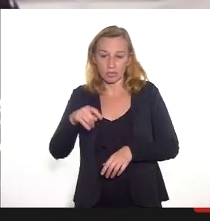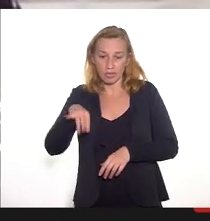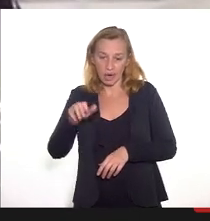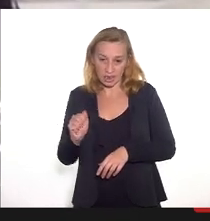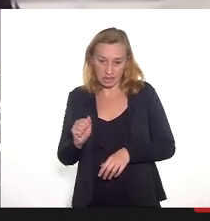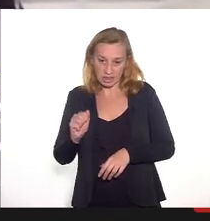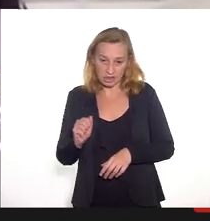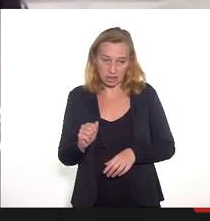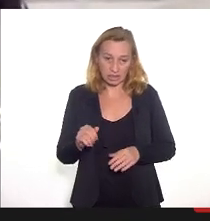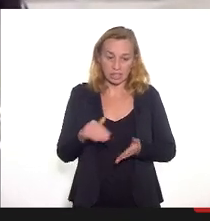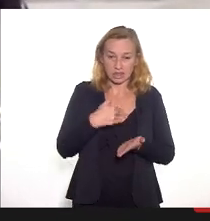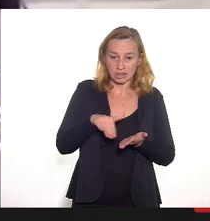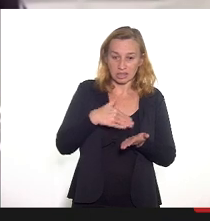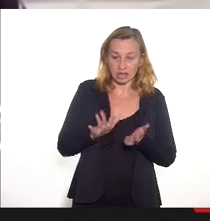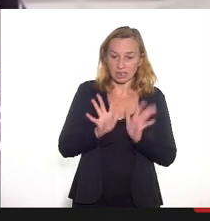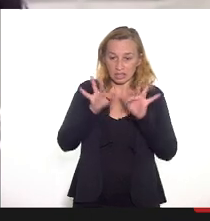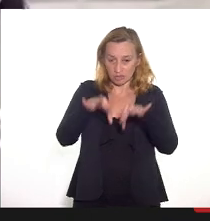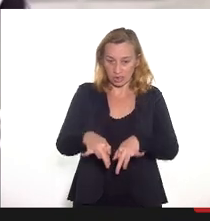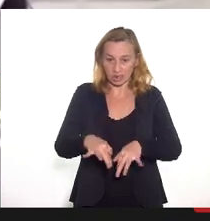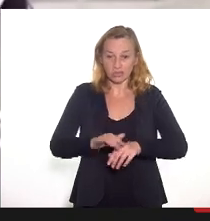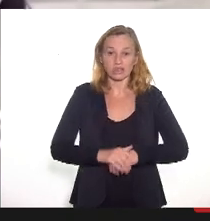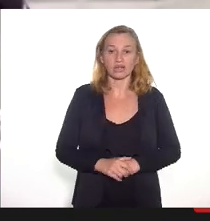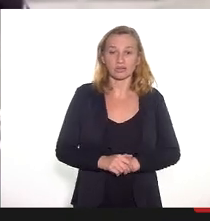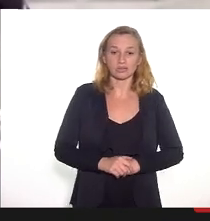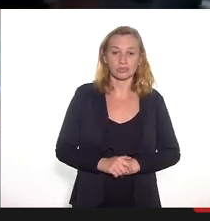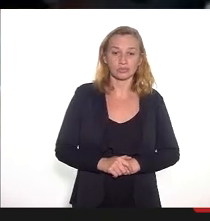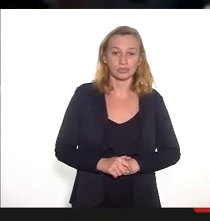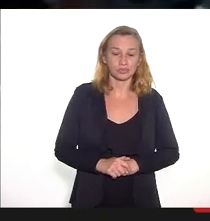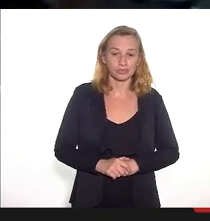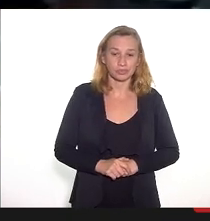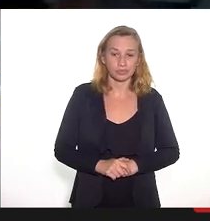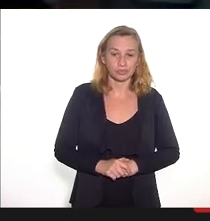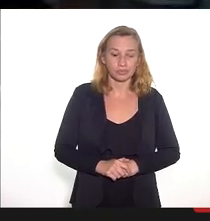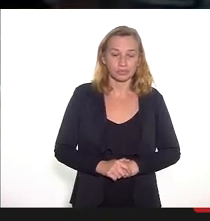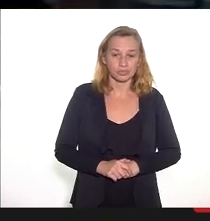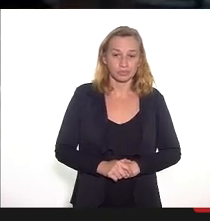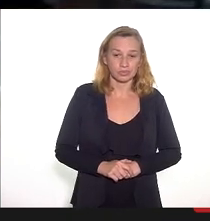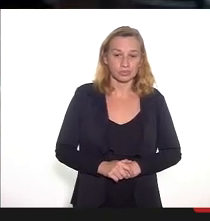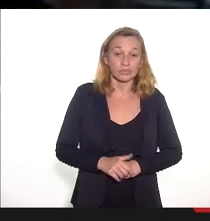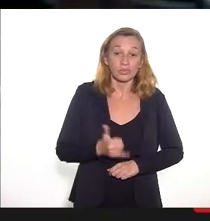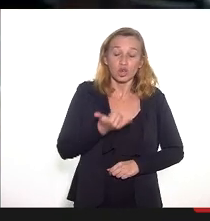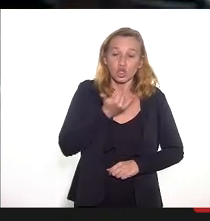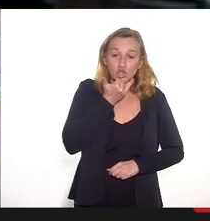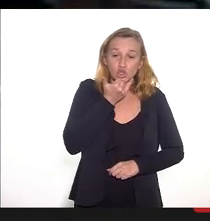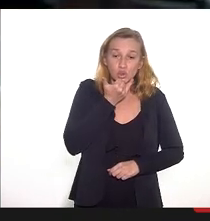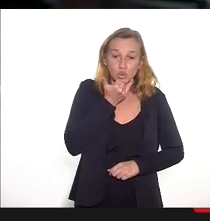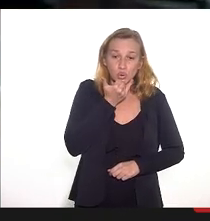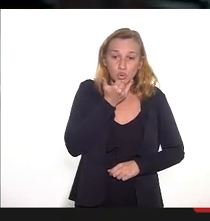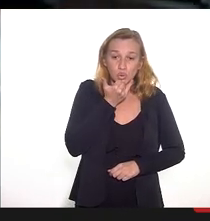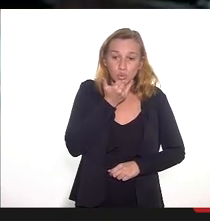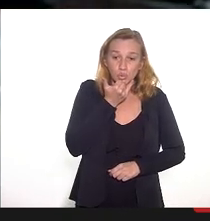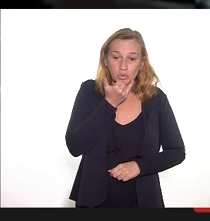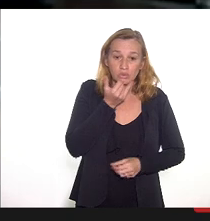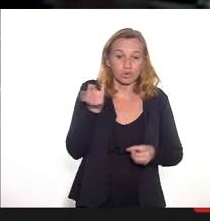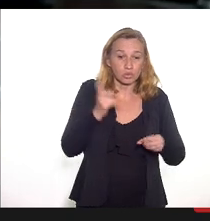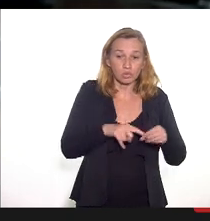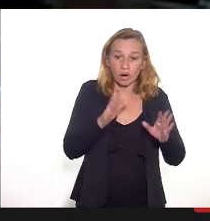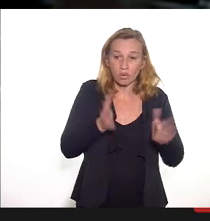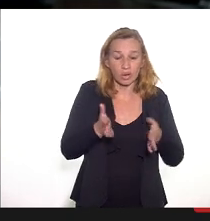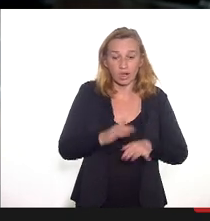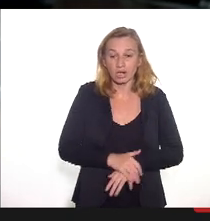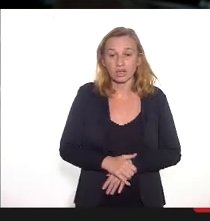secretaria faz as considerações que a gente... Deputada, desculpa, caiu para a gente aqui, a gente voltou agora.